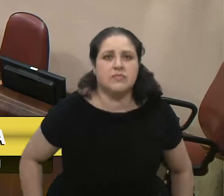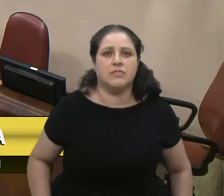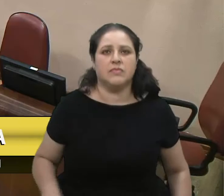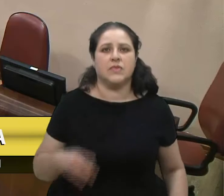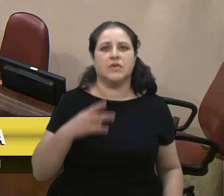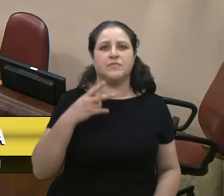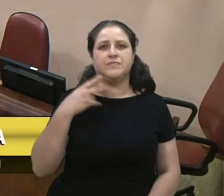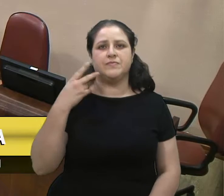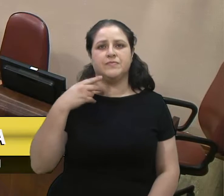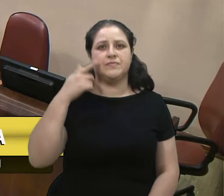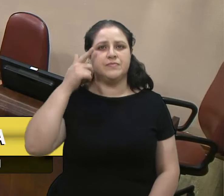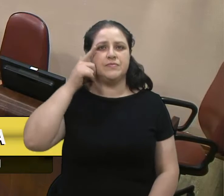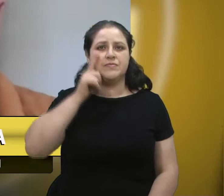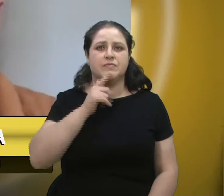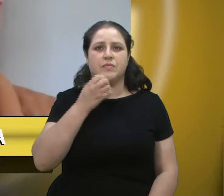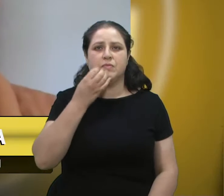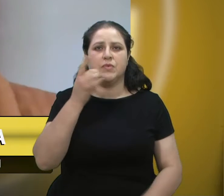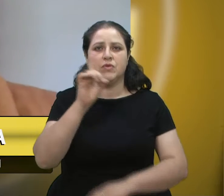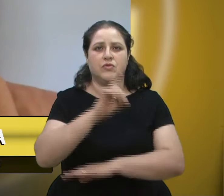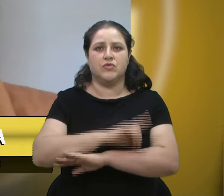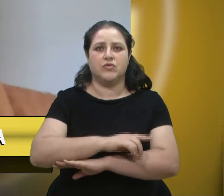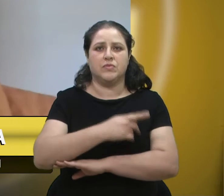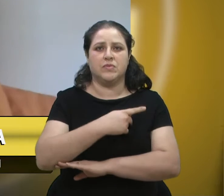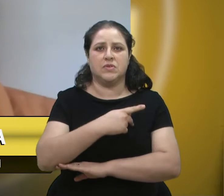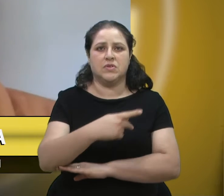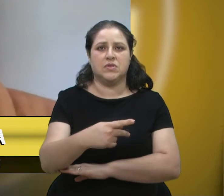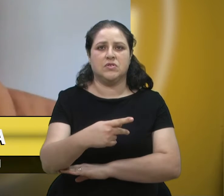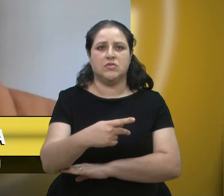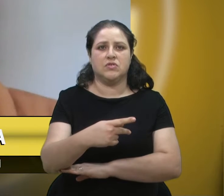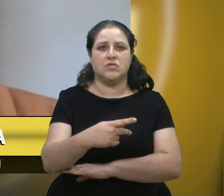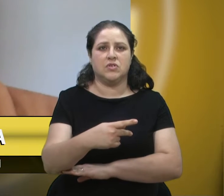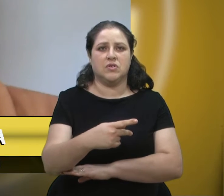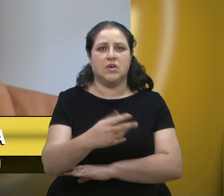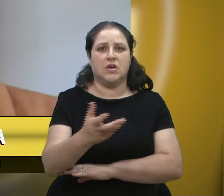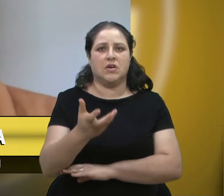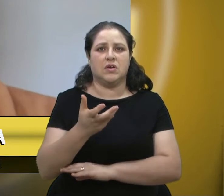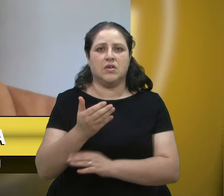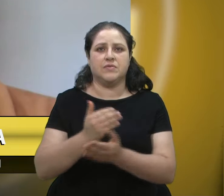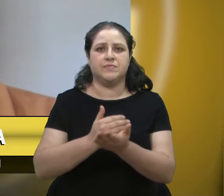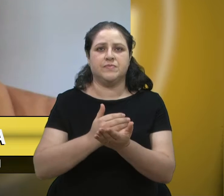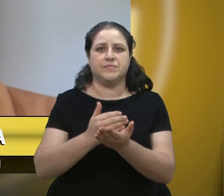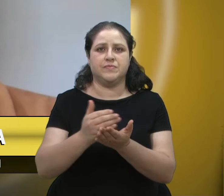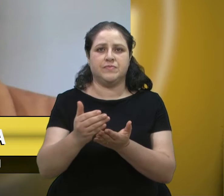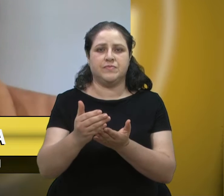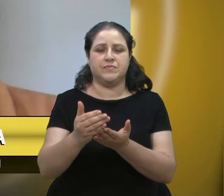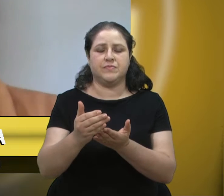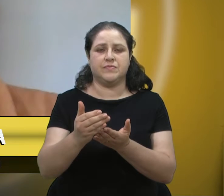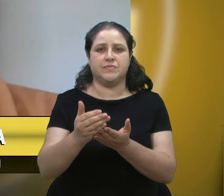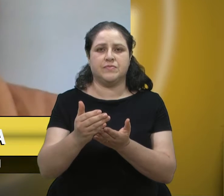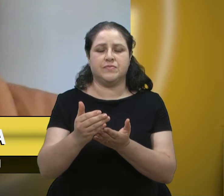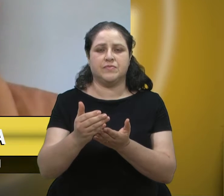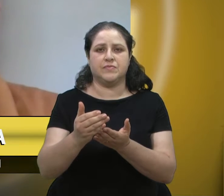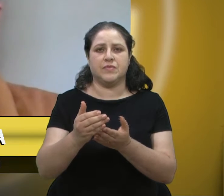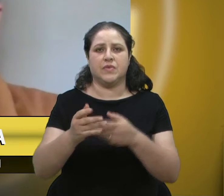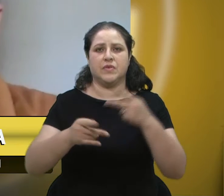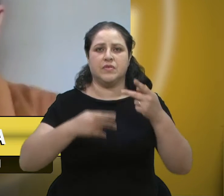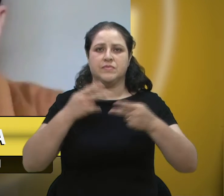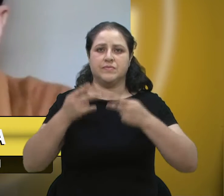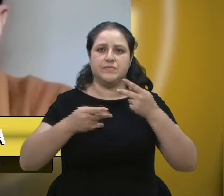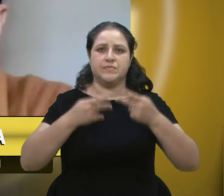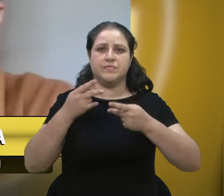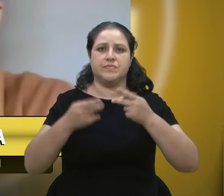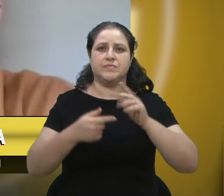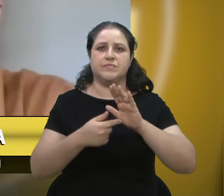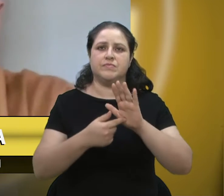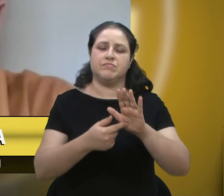Presidentes, presidente Carlos Coelho, queria iniciar a minha fala destacando e